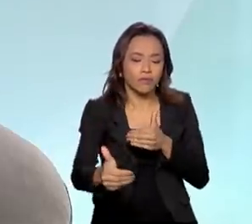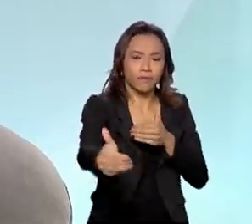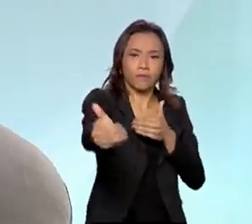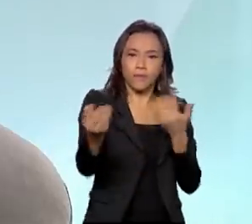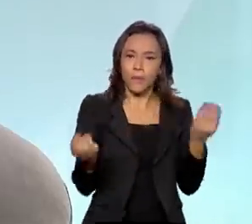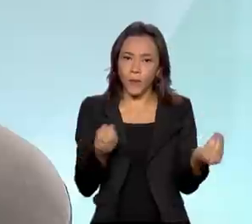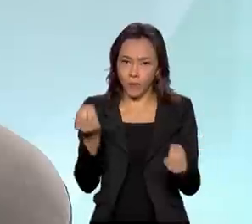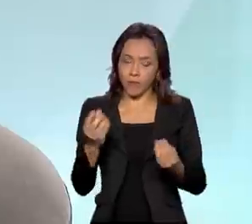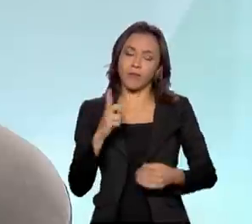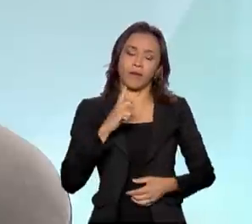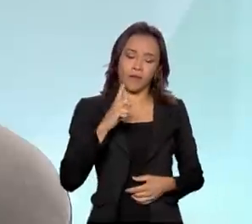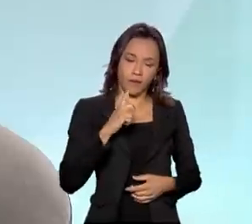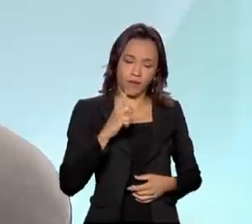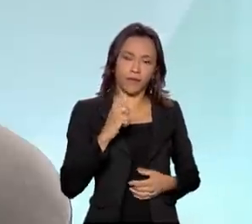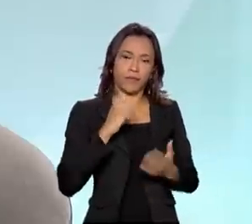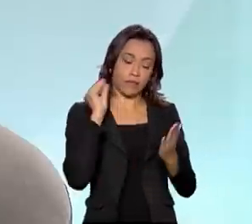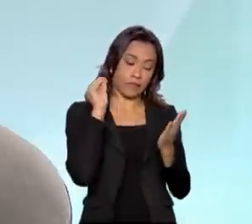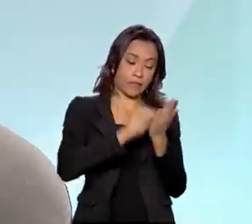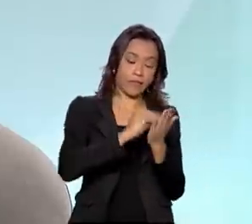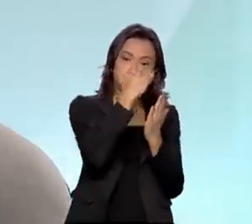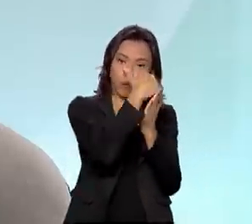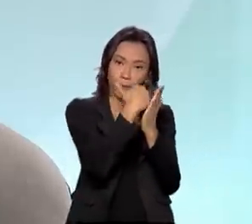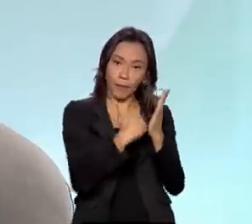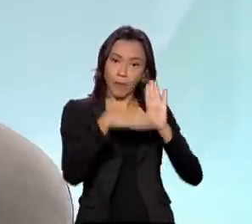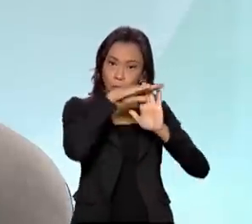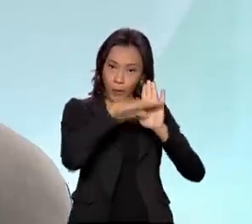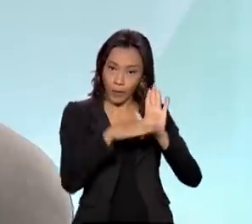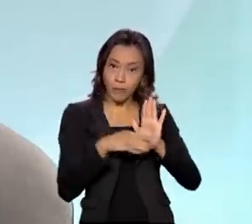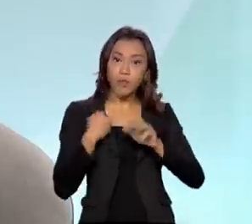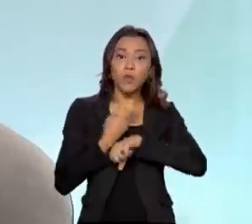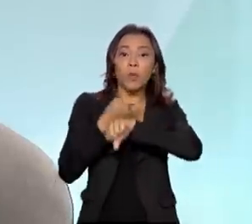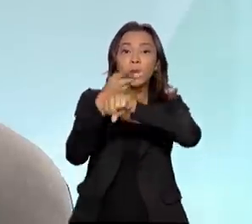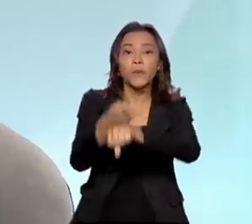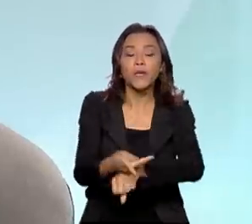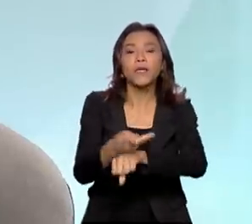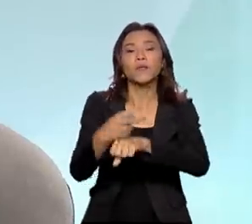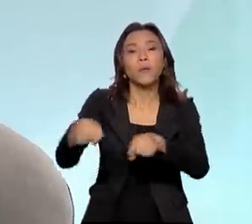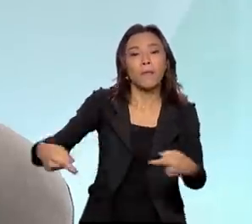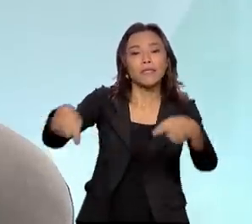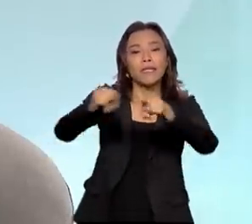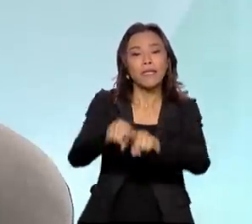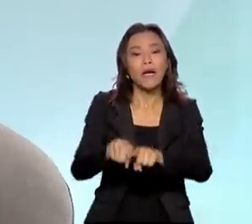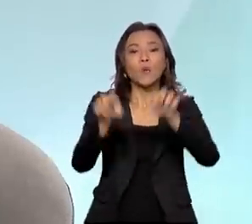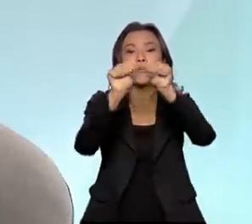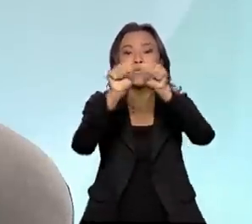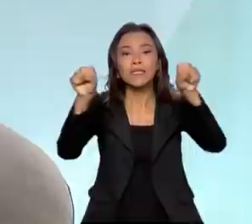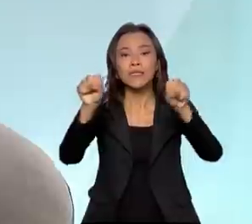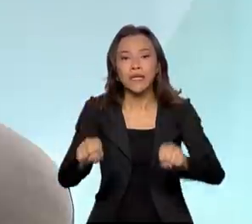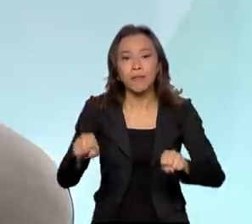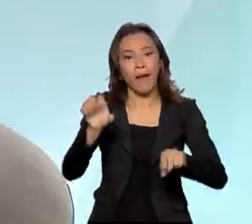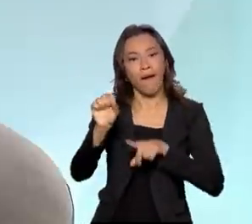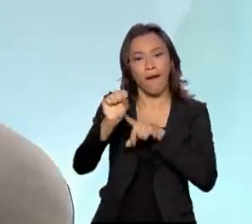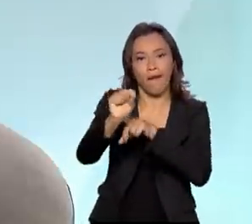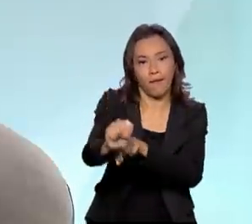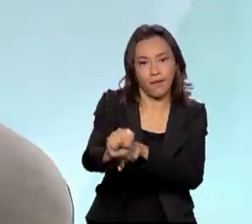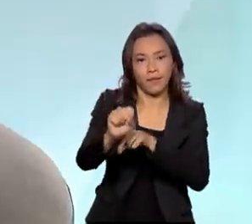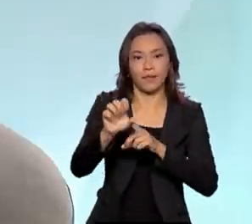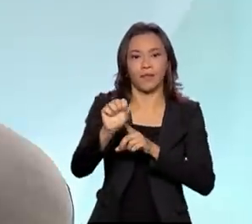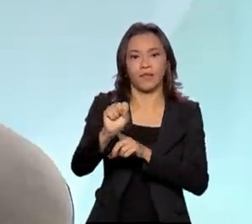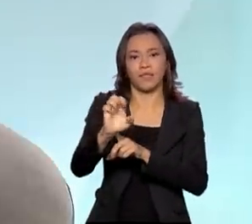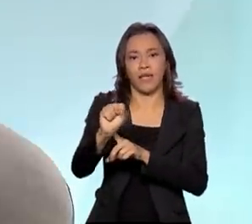do Auxílio Brasil, nós estamos buscando parceria, inclusive, com o Sistema S, que tem sido um grande parceiro, que tem vocação,